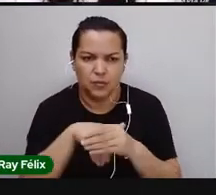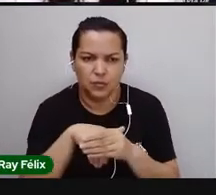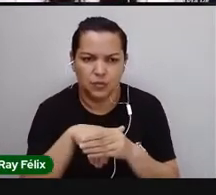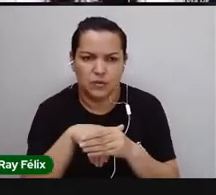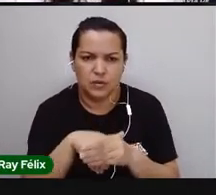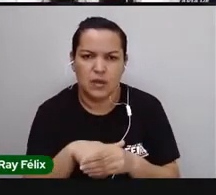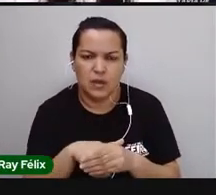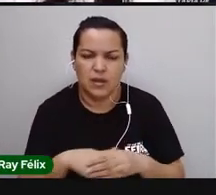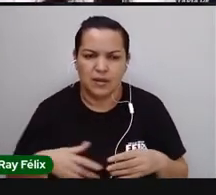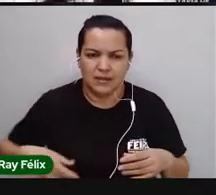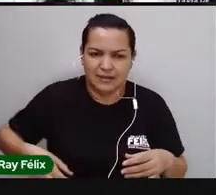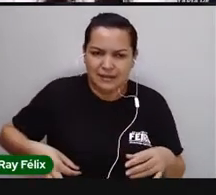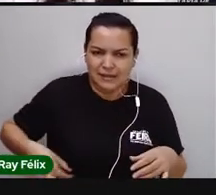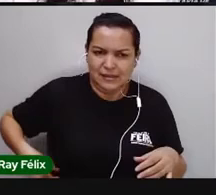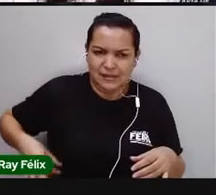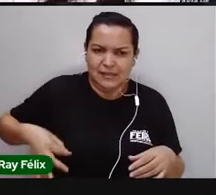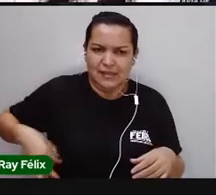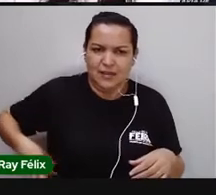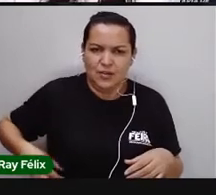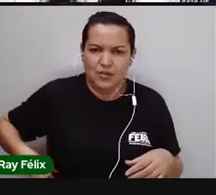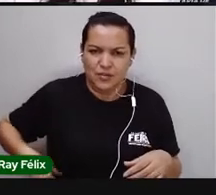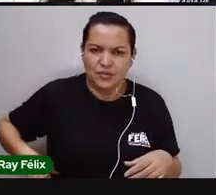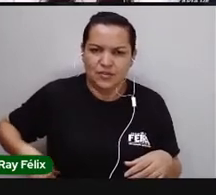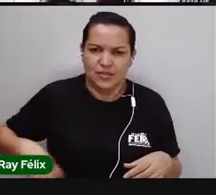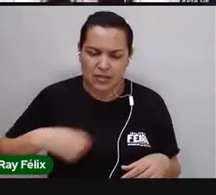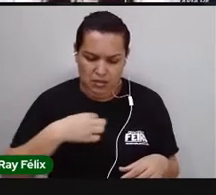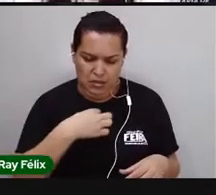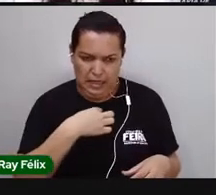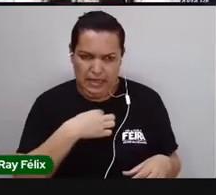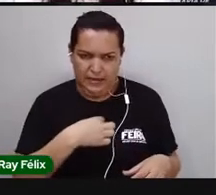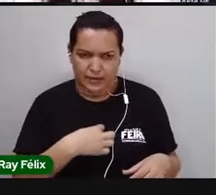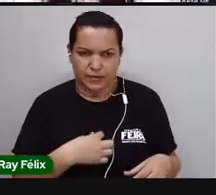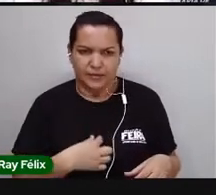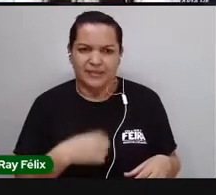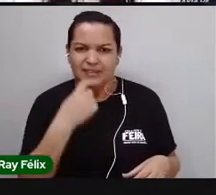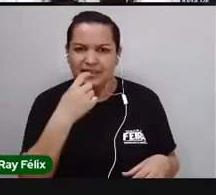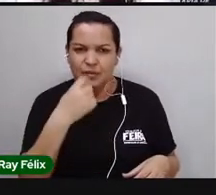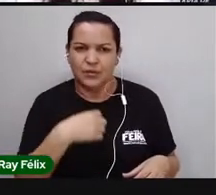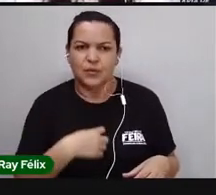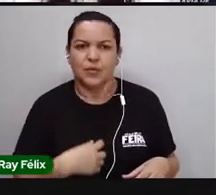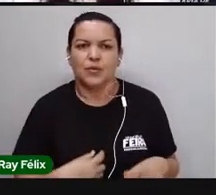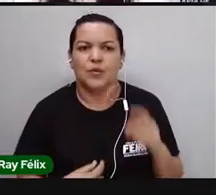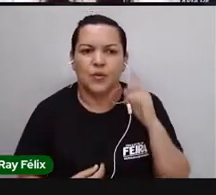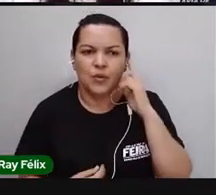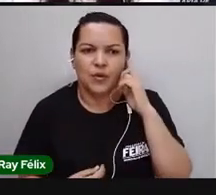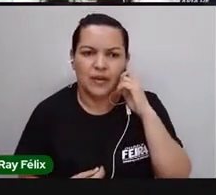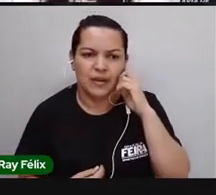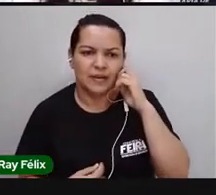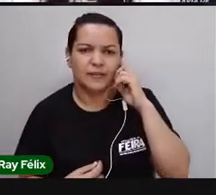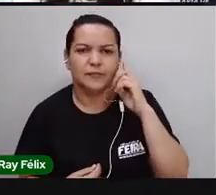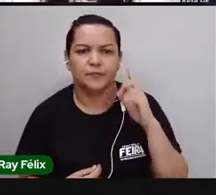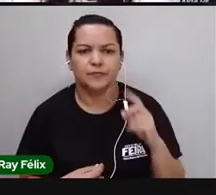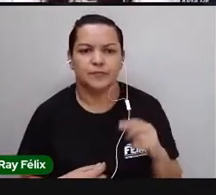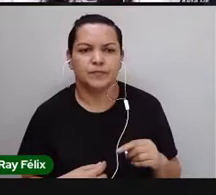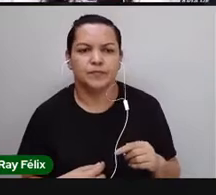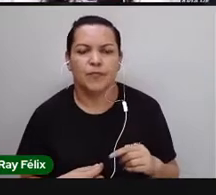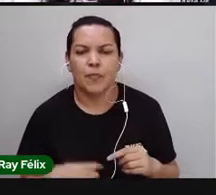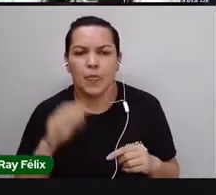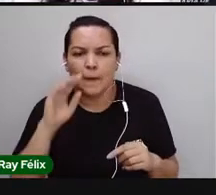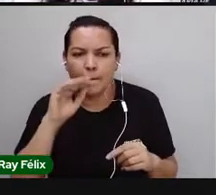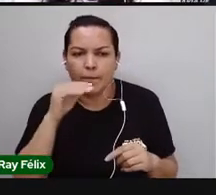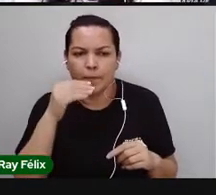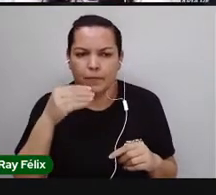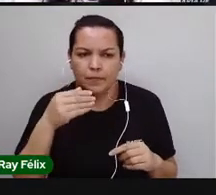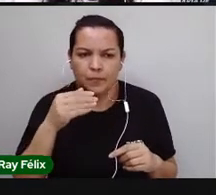costelas, né? Esse osso no centro aqui, no meio, ele está no esterno. E aí, por trás,